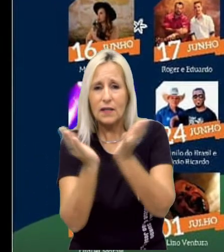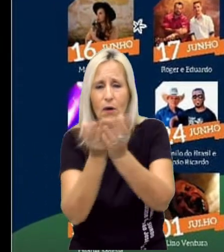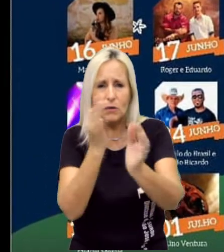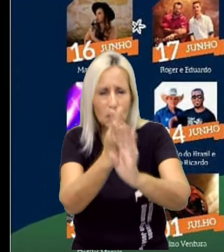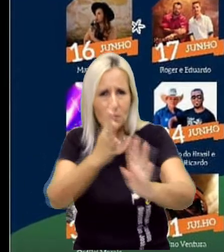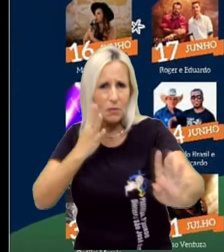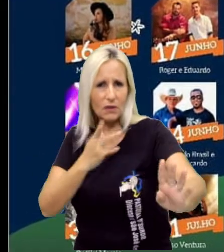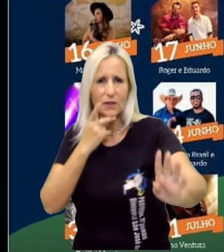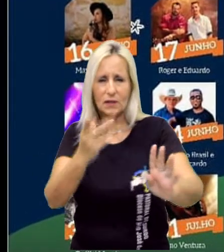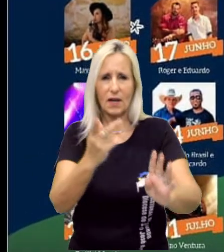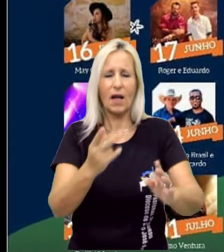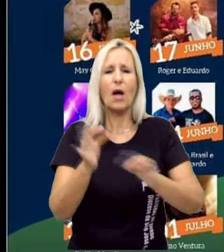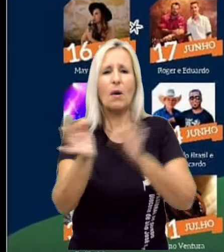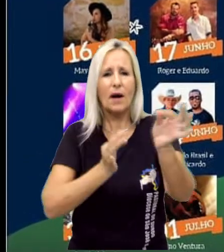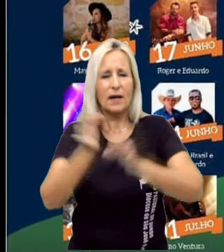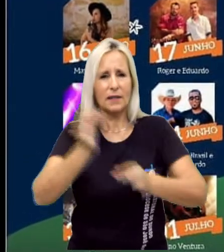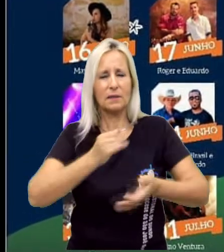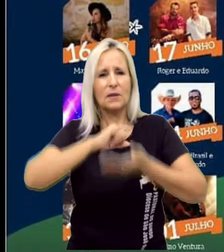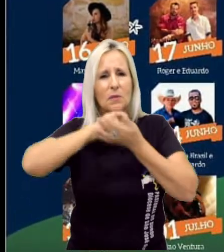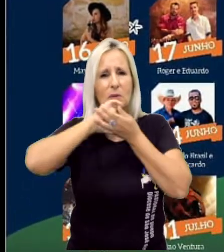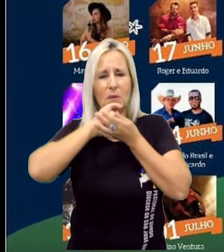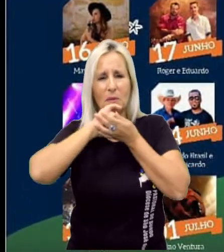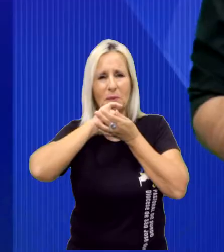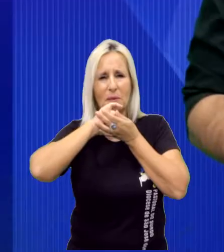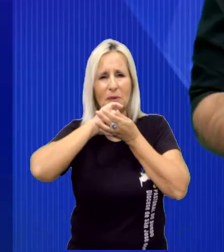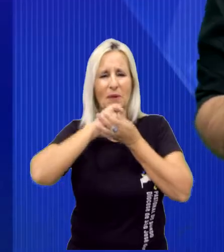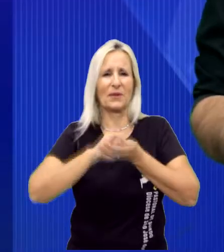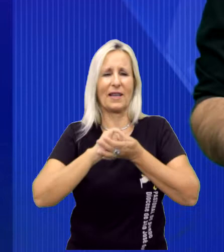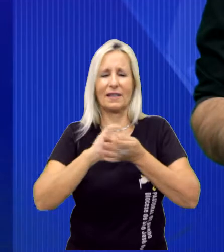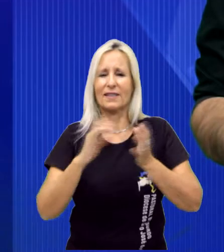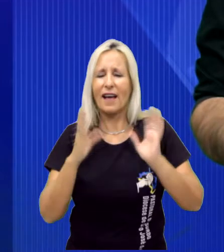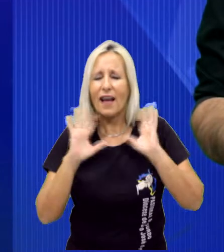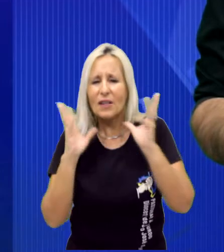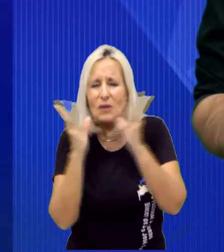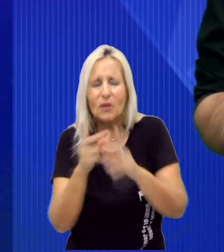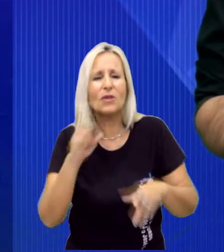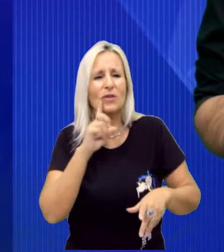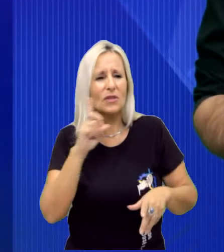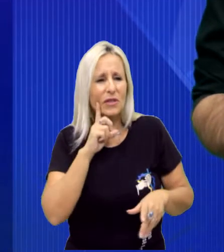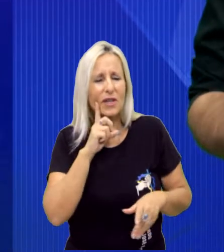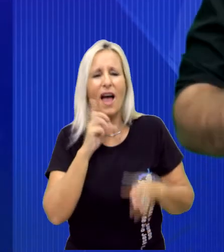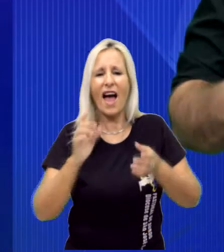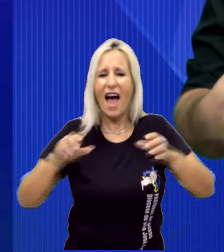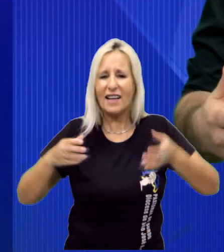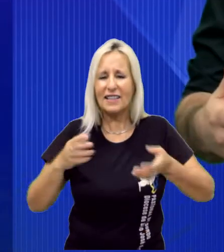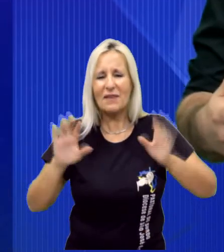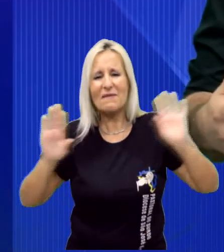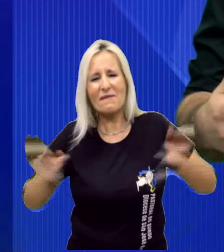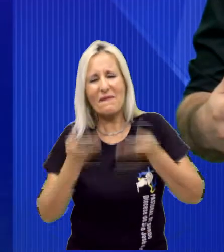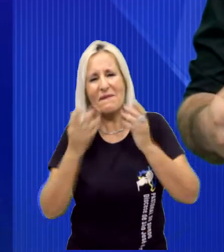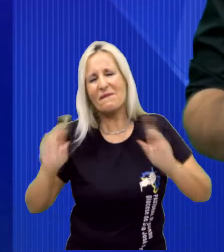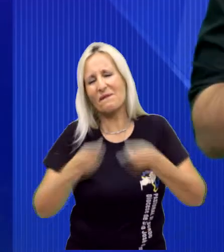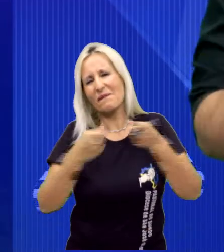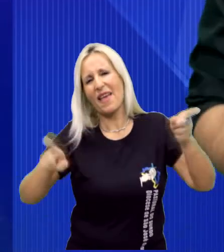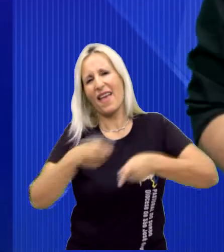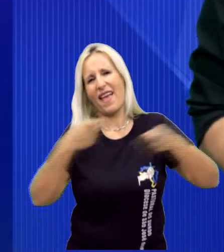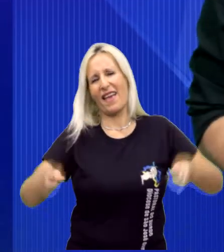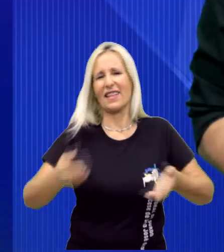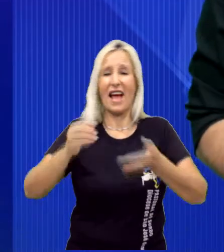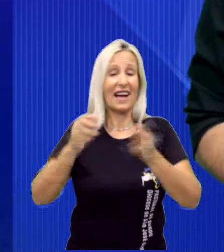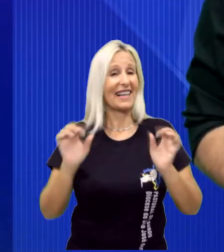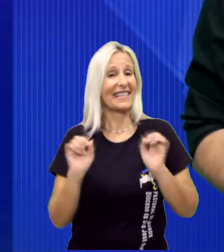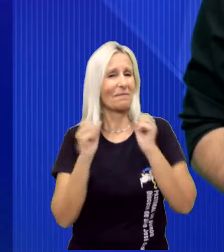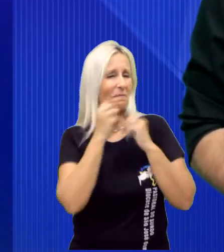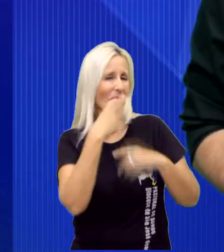e em seguida participa da Santa Missa presidida por Dom César. Todos esses dias também está tendo quermesse com diversas atrações musicais e,